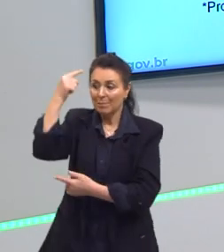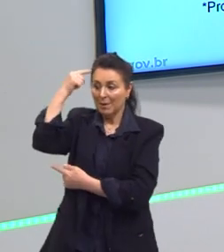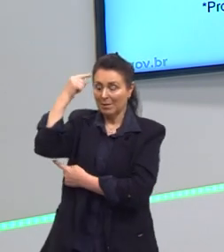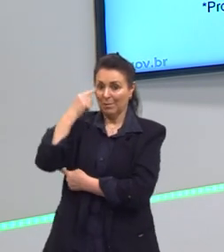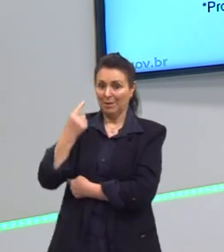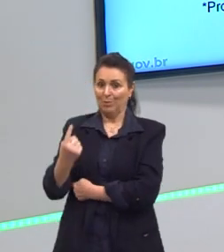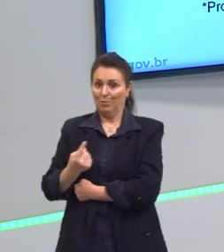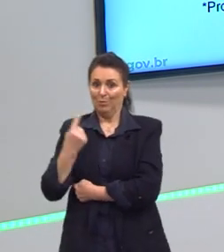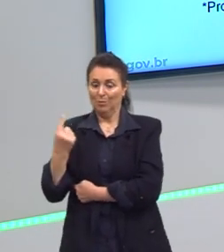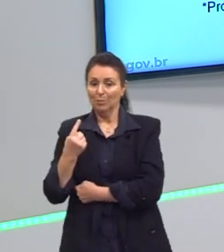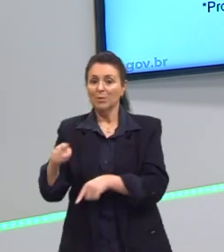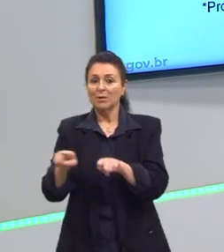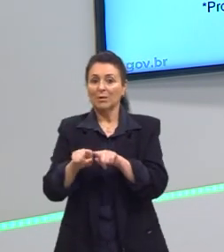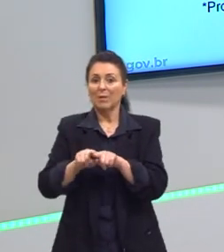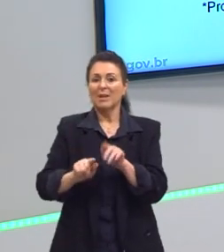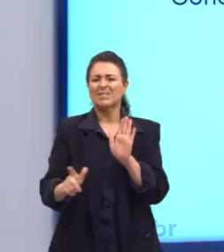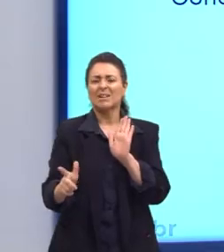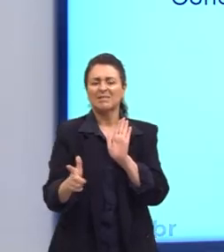leis de mercado, etc.